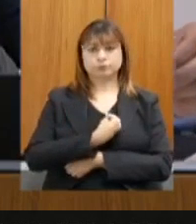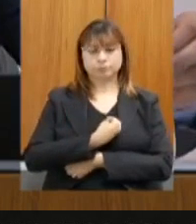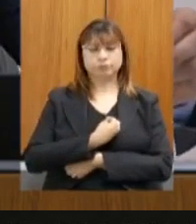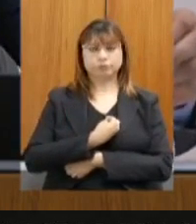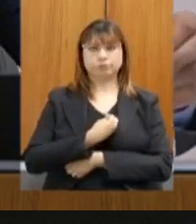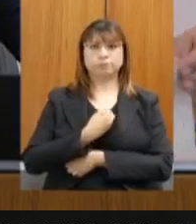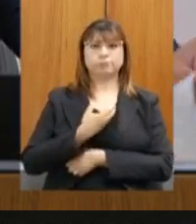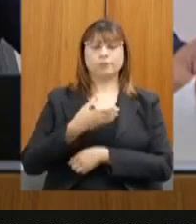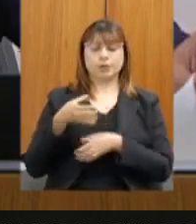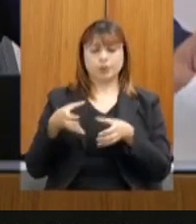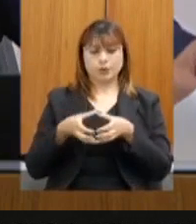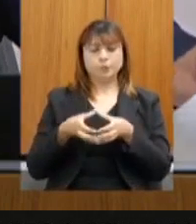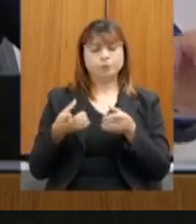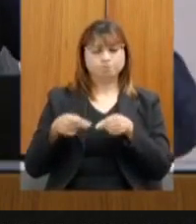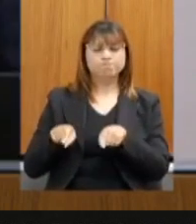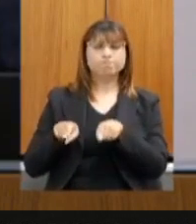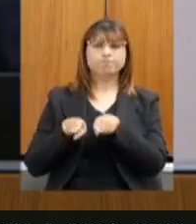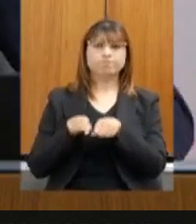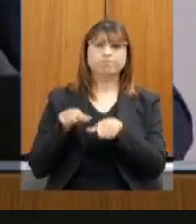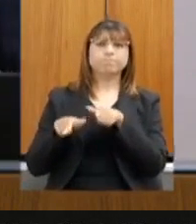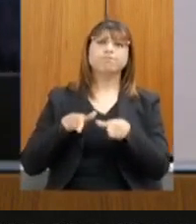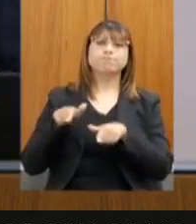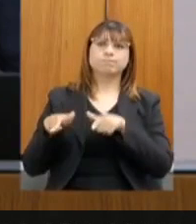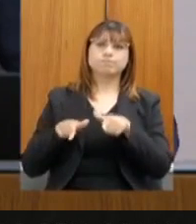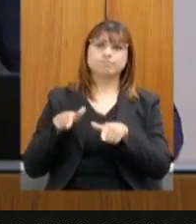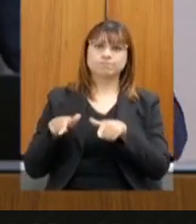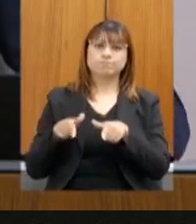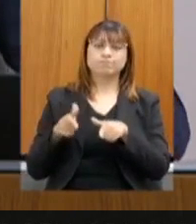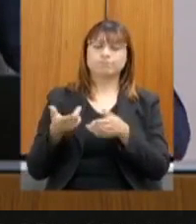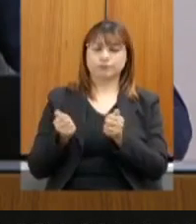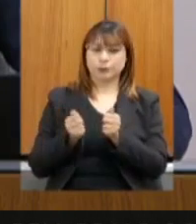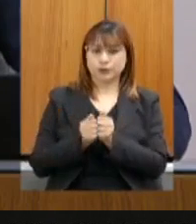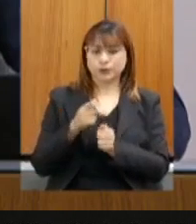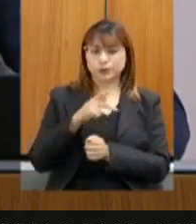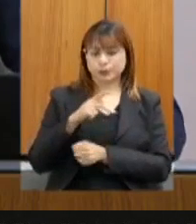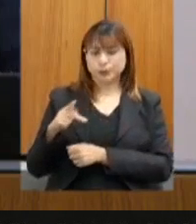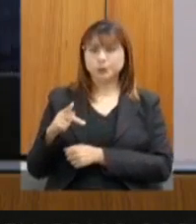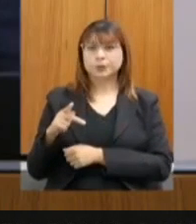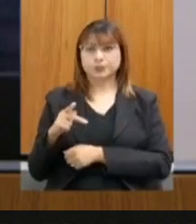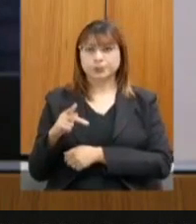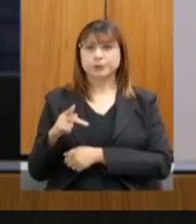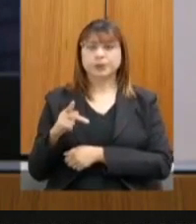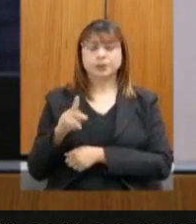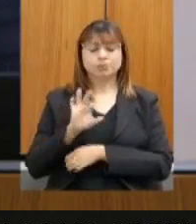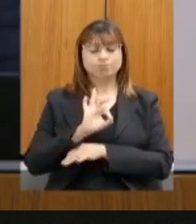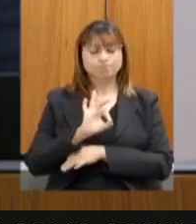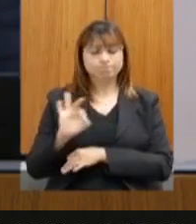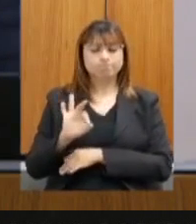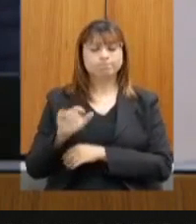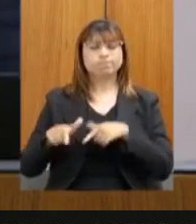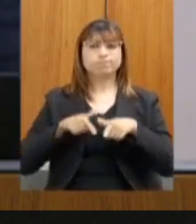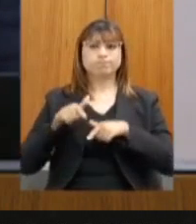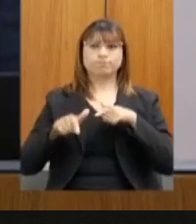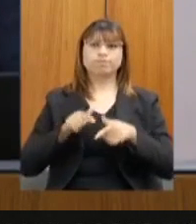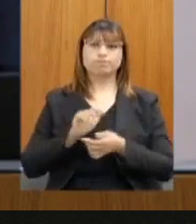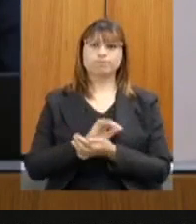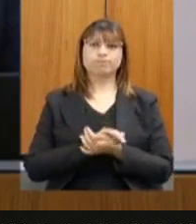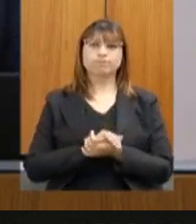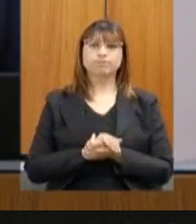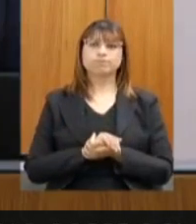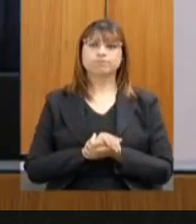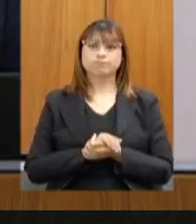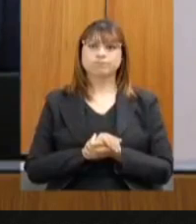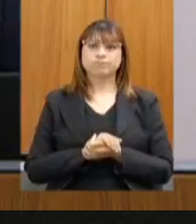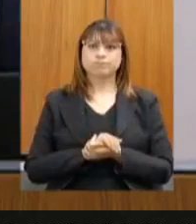comissão, um grande parceiro dessa presidência, que tem feito um excelente trabalho na